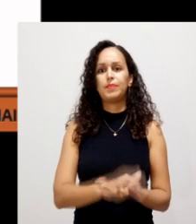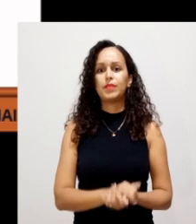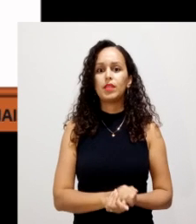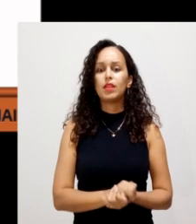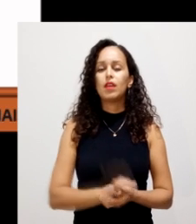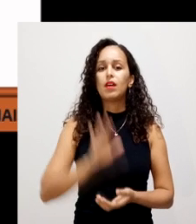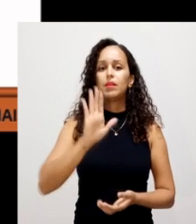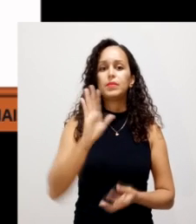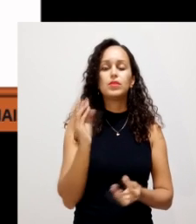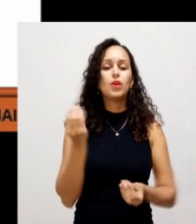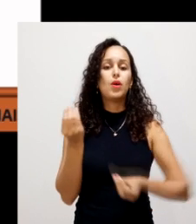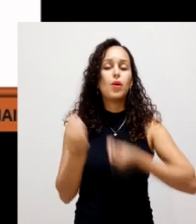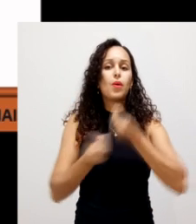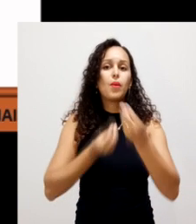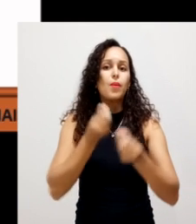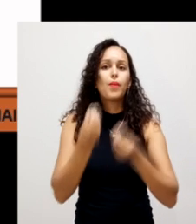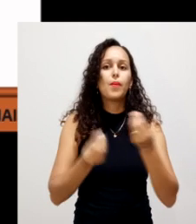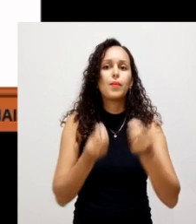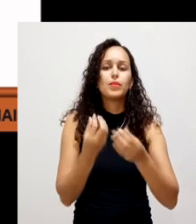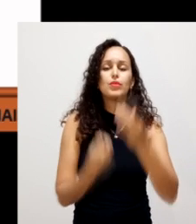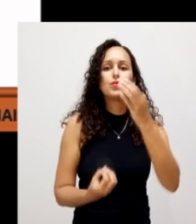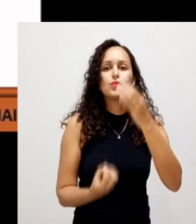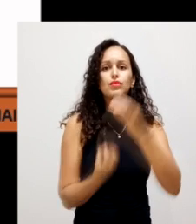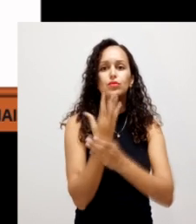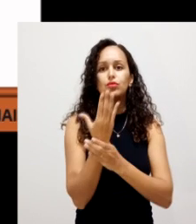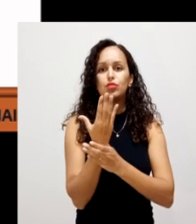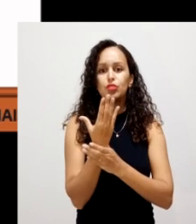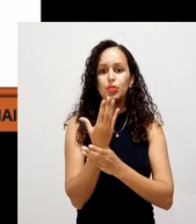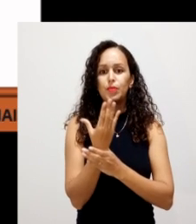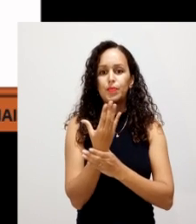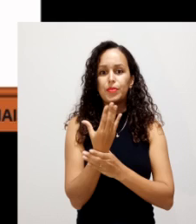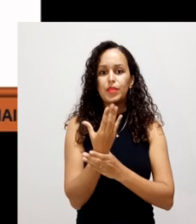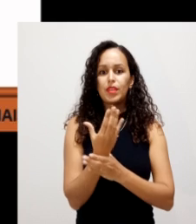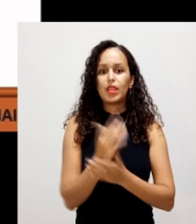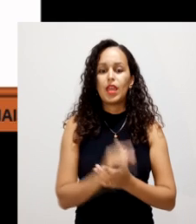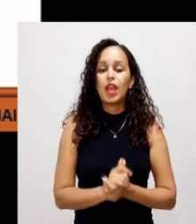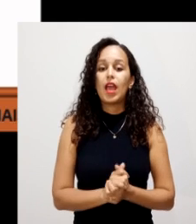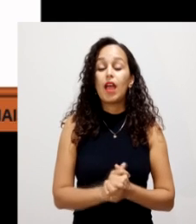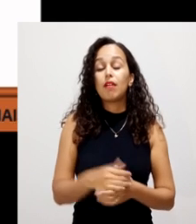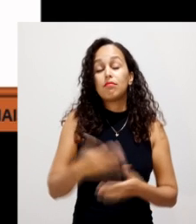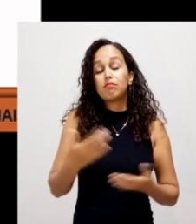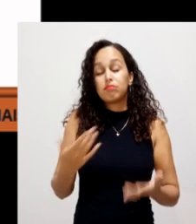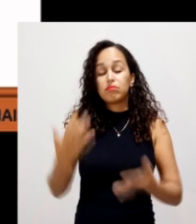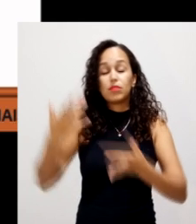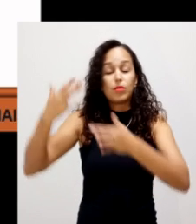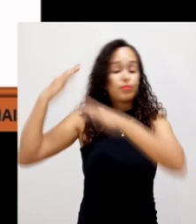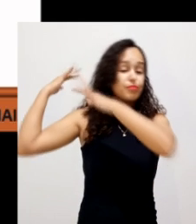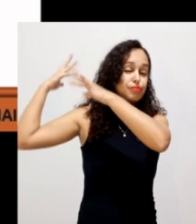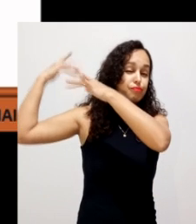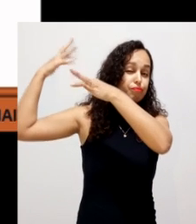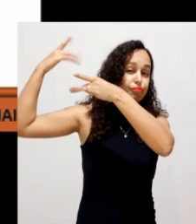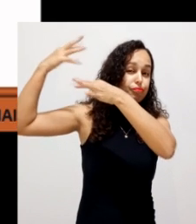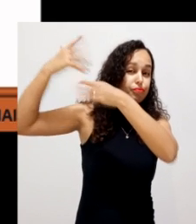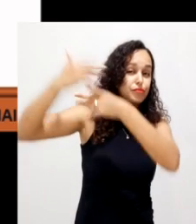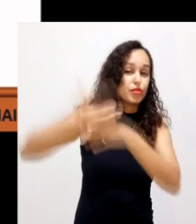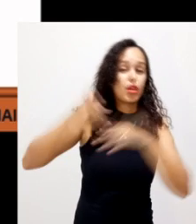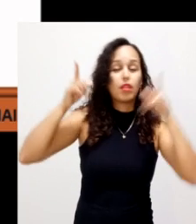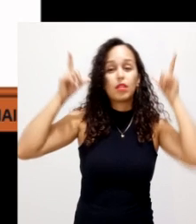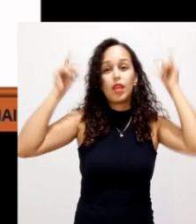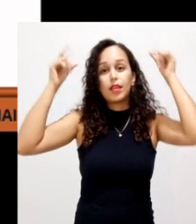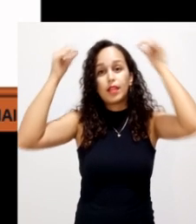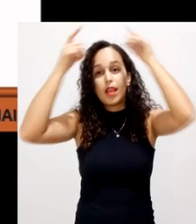Como foi que a compostagem surgiu? Ela não é algo novo. Há relatos que na Roma e na